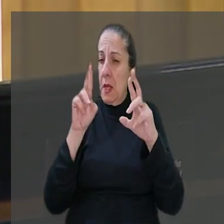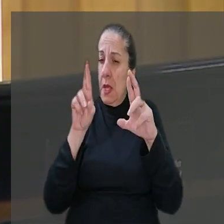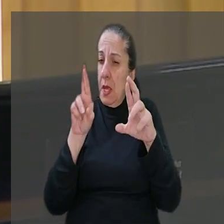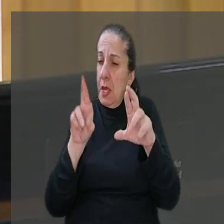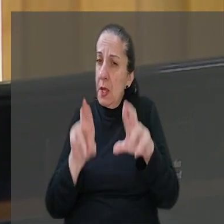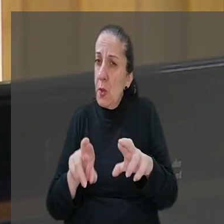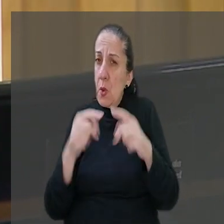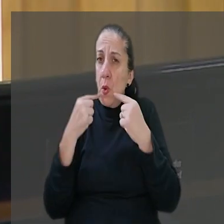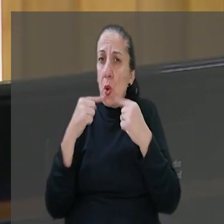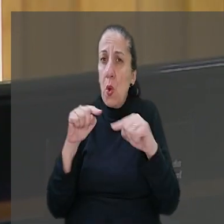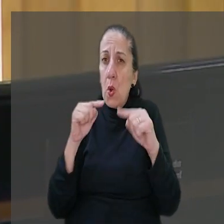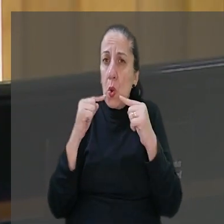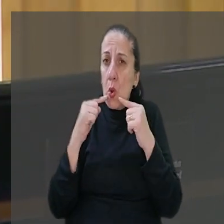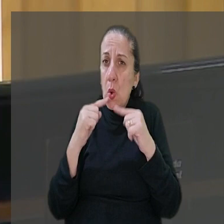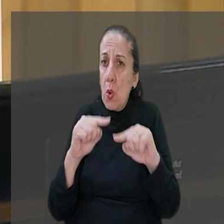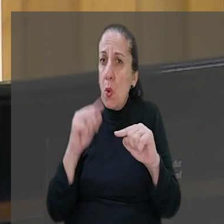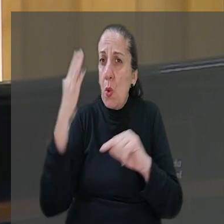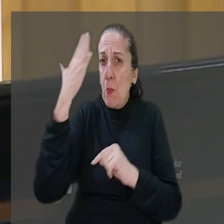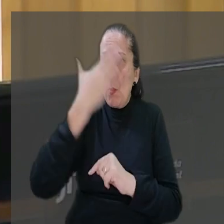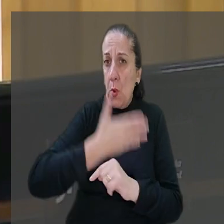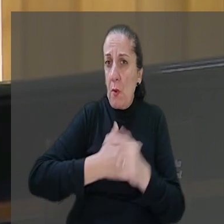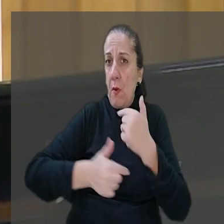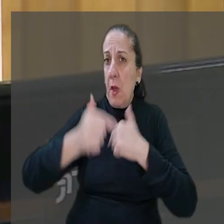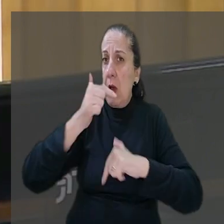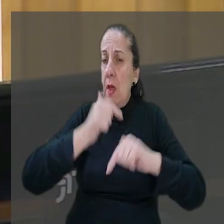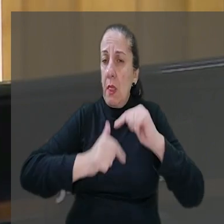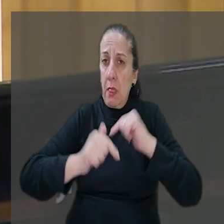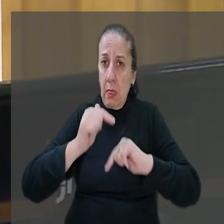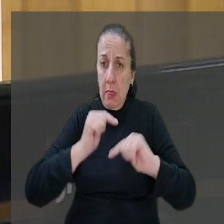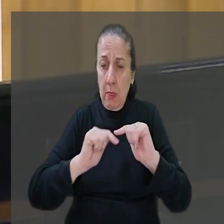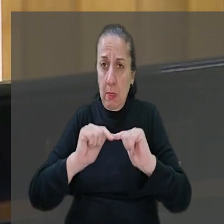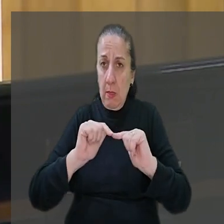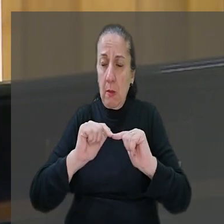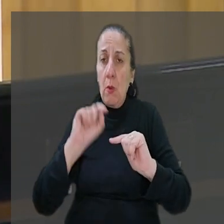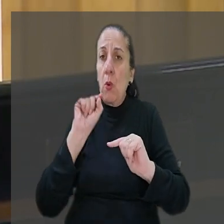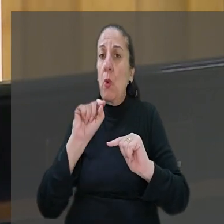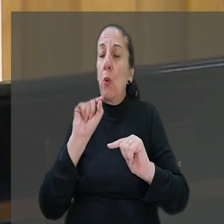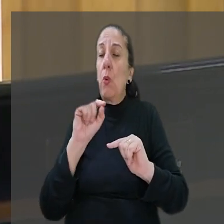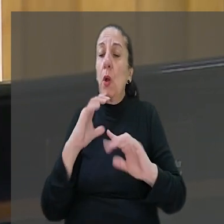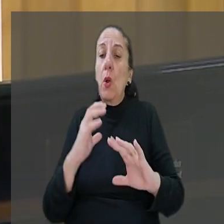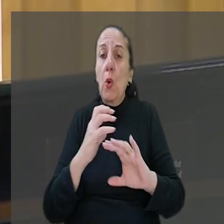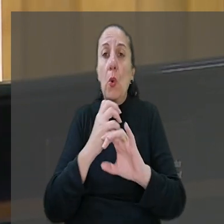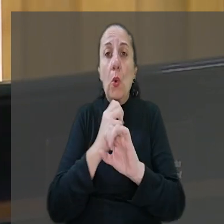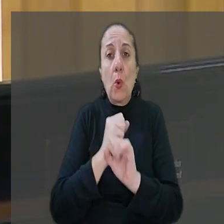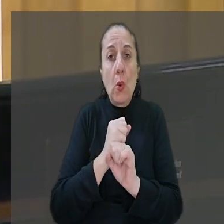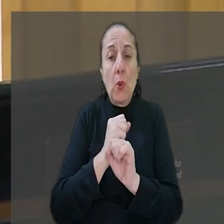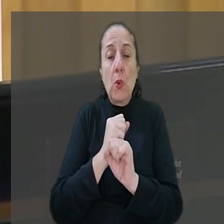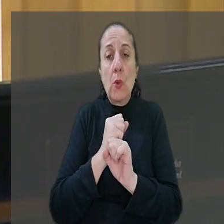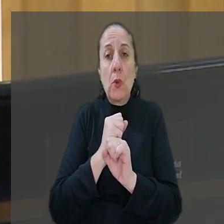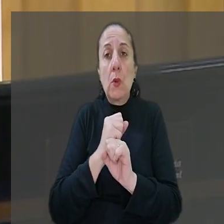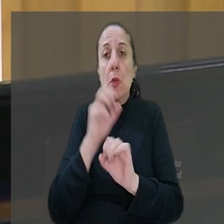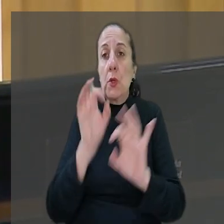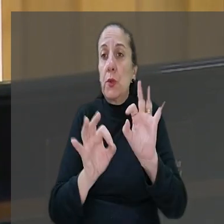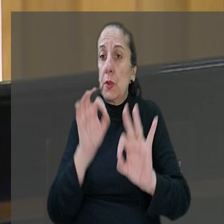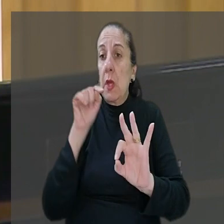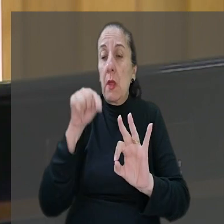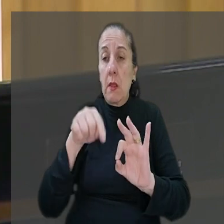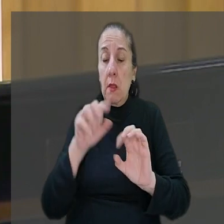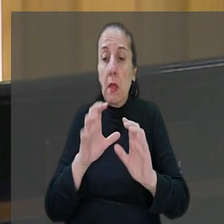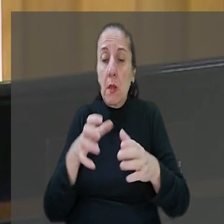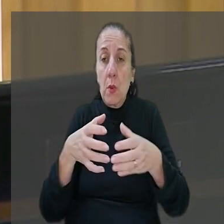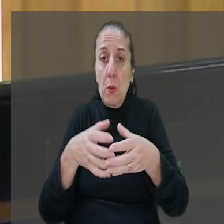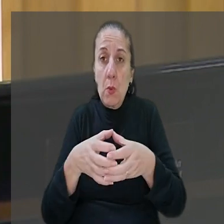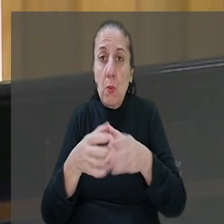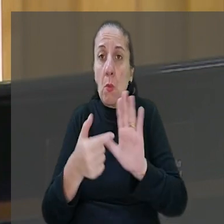regional imputou às reclamantes ou ônus de comprovar a jornada alegada da inicial, o que contraria a jurisprudência majoritária desta